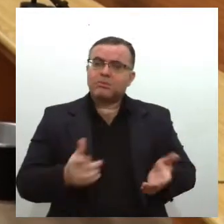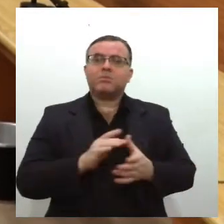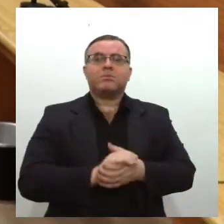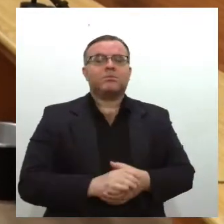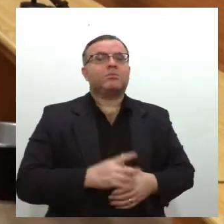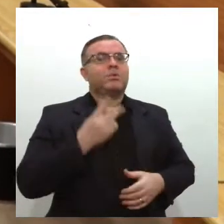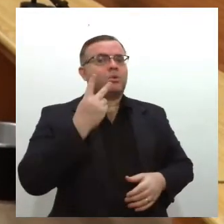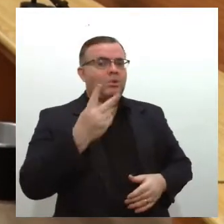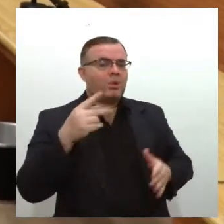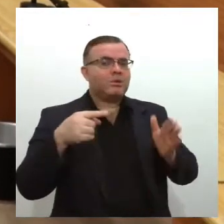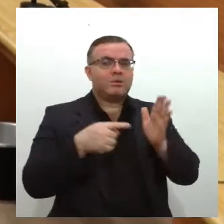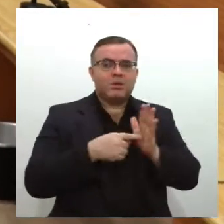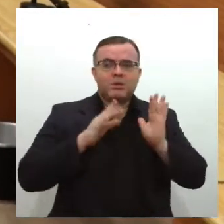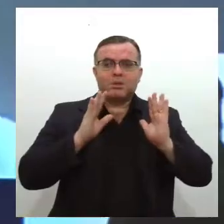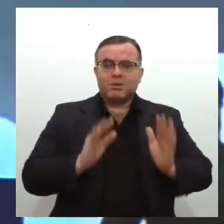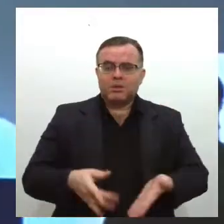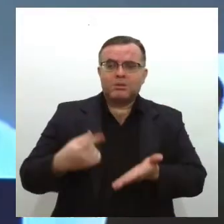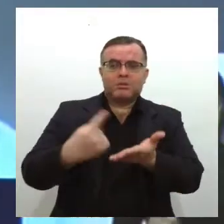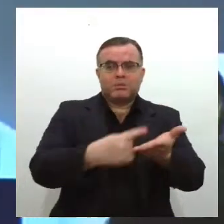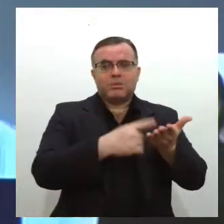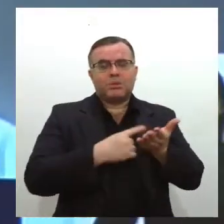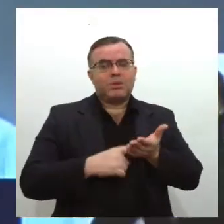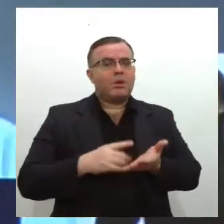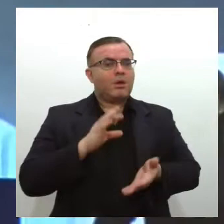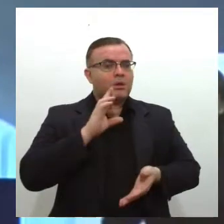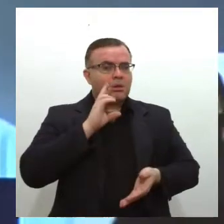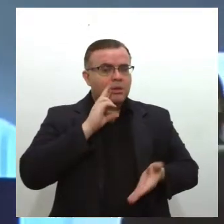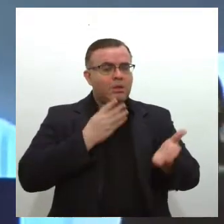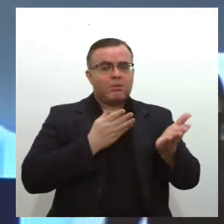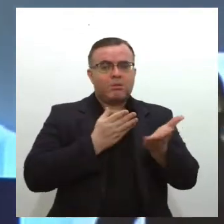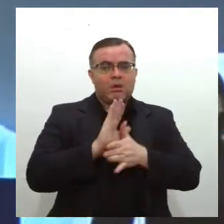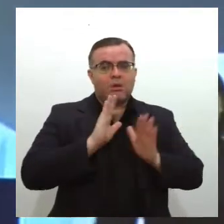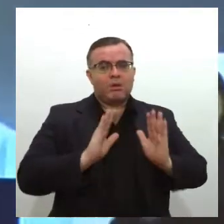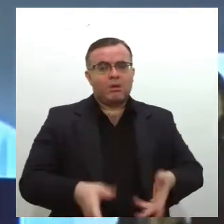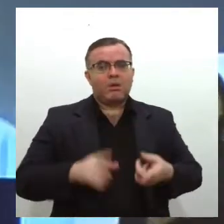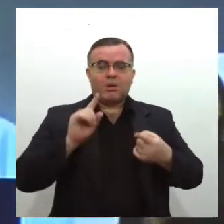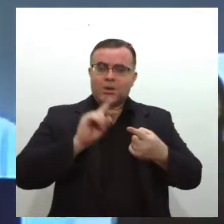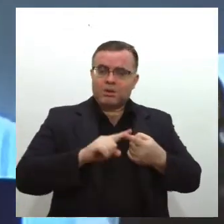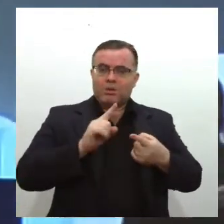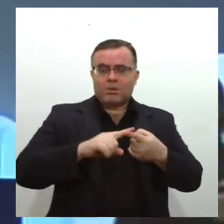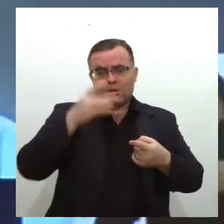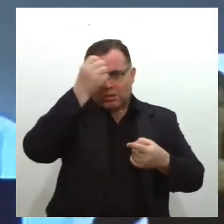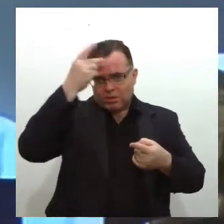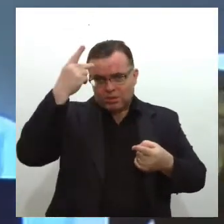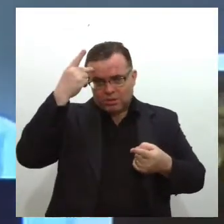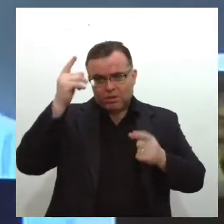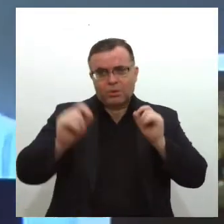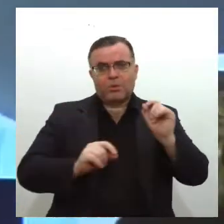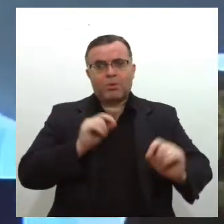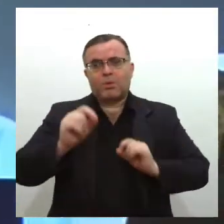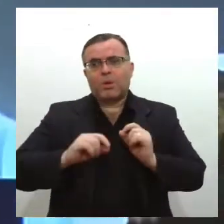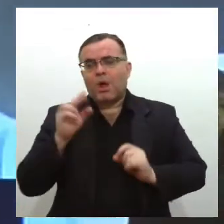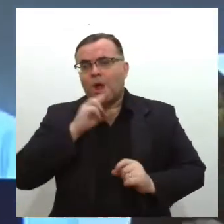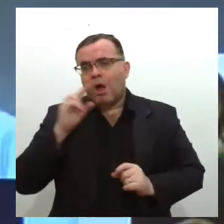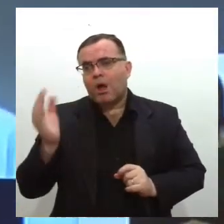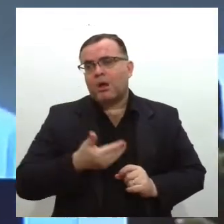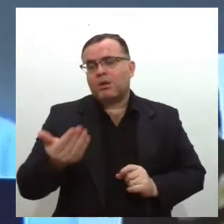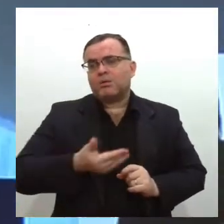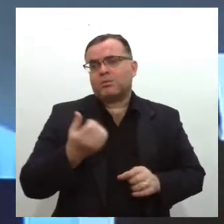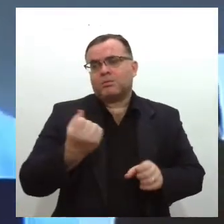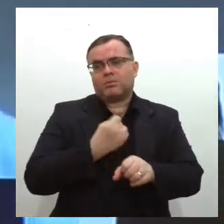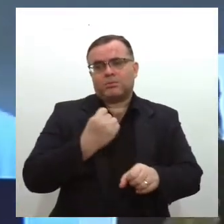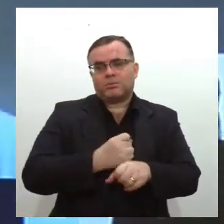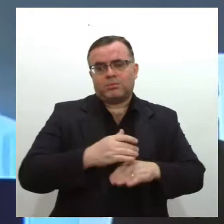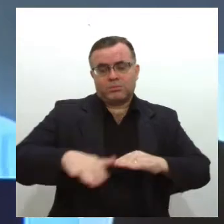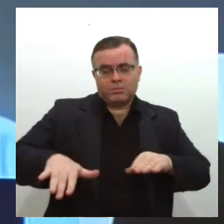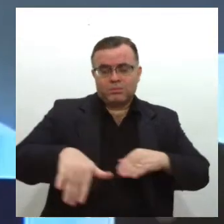indicações do deputado Rodrigo Valadares foram aprovadas. Uma a prefeita de Lagarto para que viabilize a revitalização asfáltica,